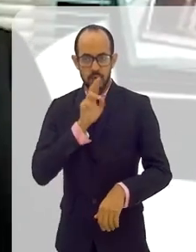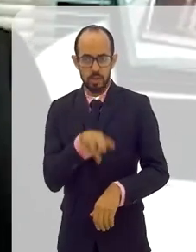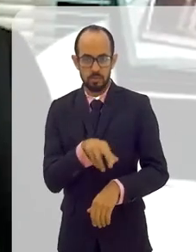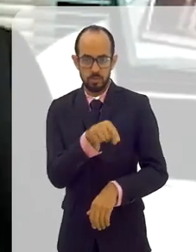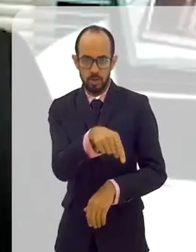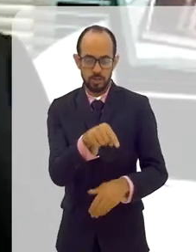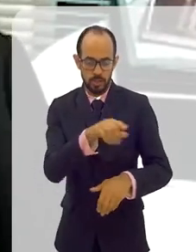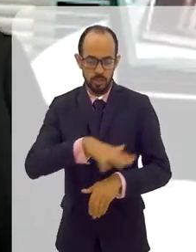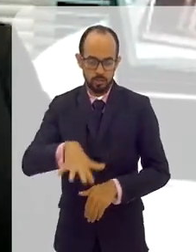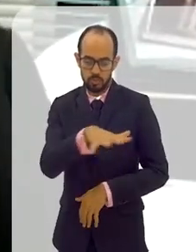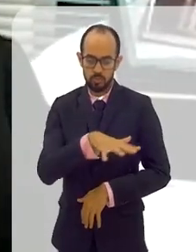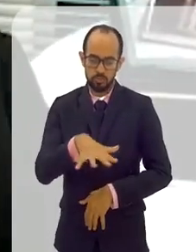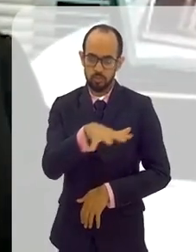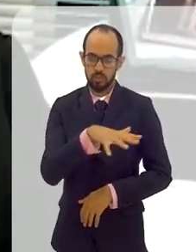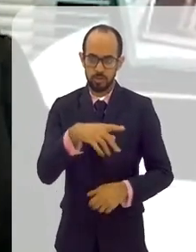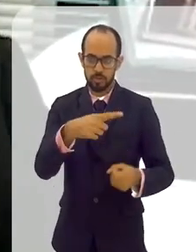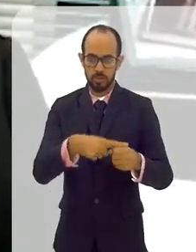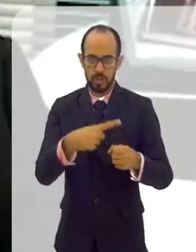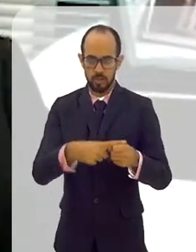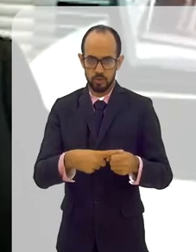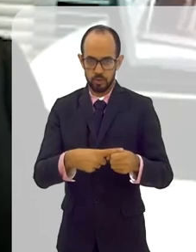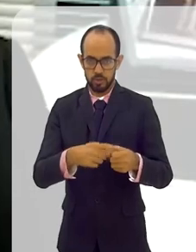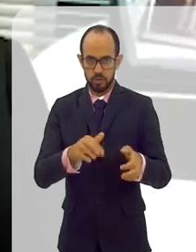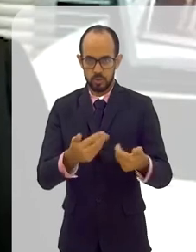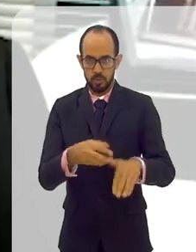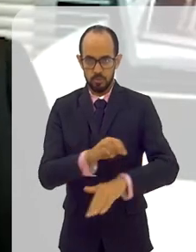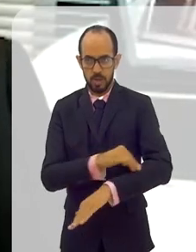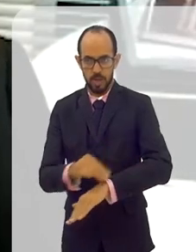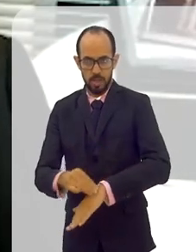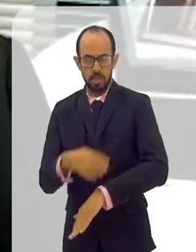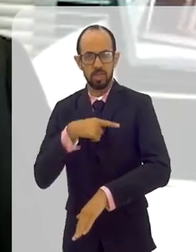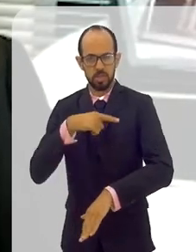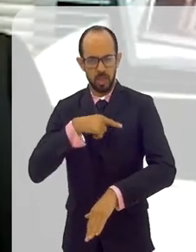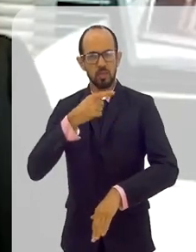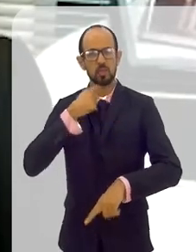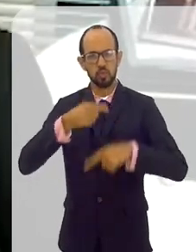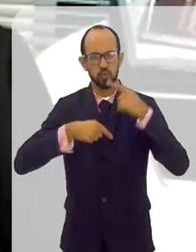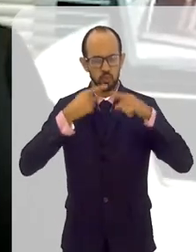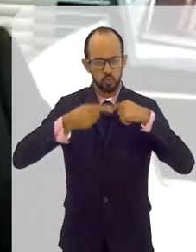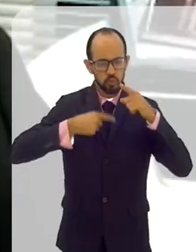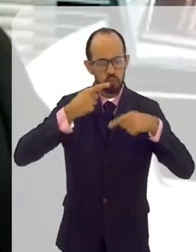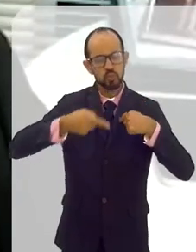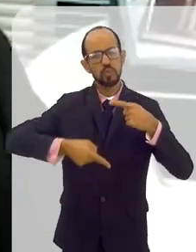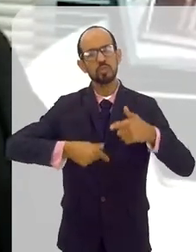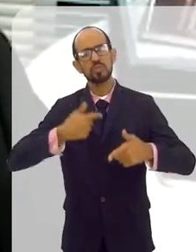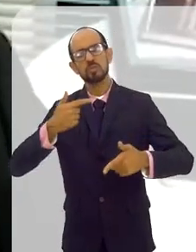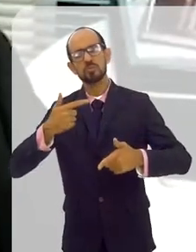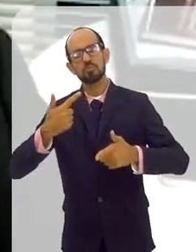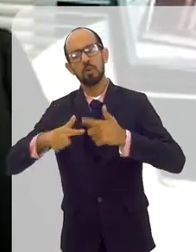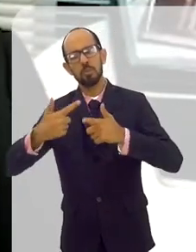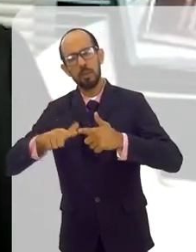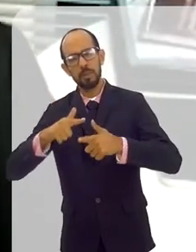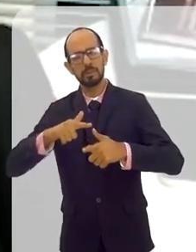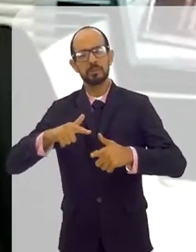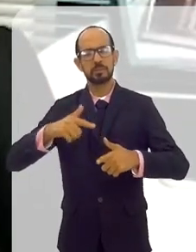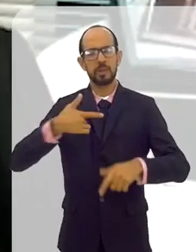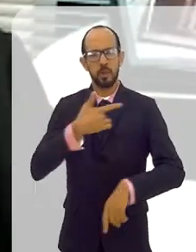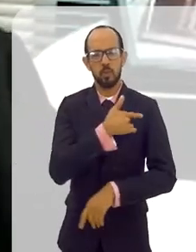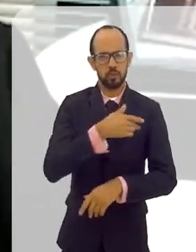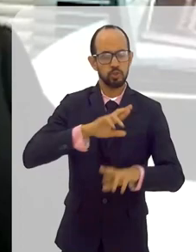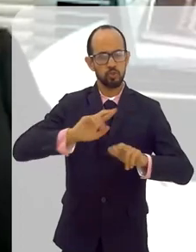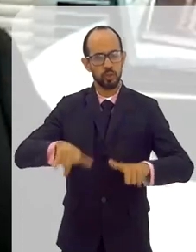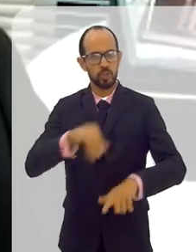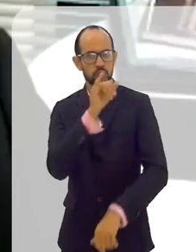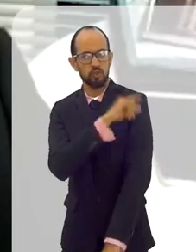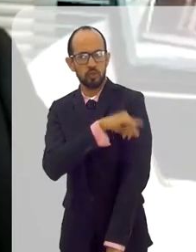responder questões daquele território. Então, Macaé tem outras questões relevantes com relação à saúde,